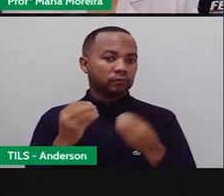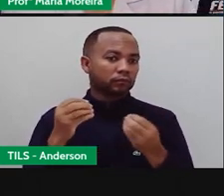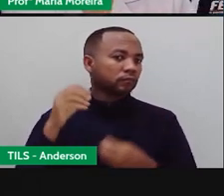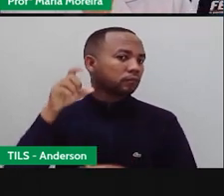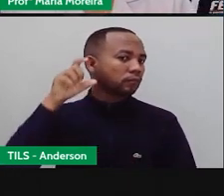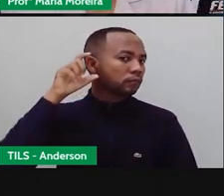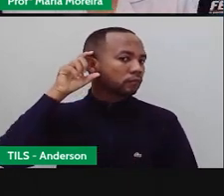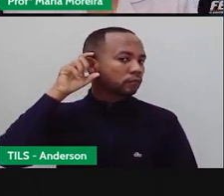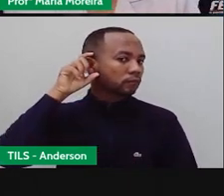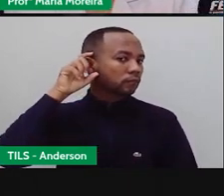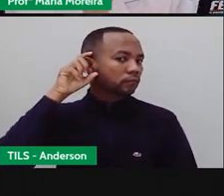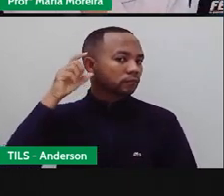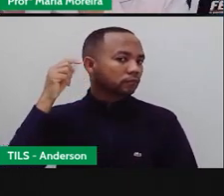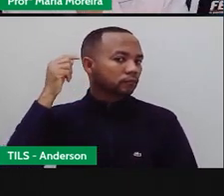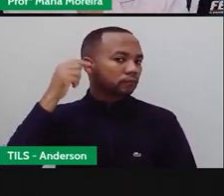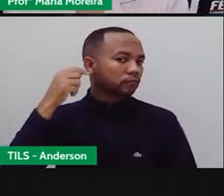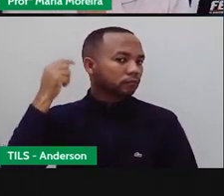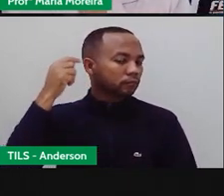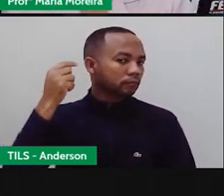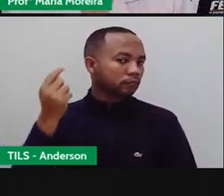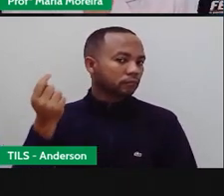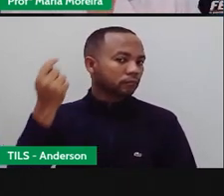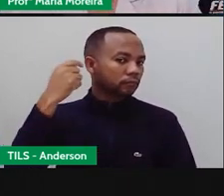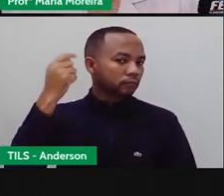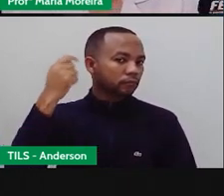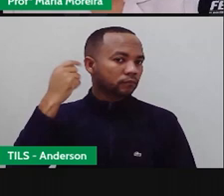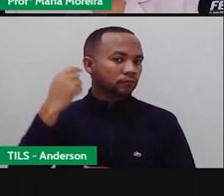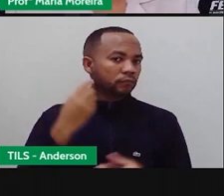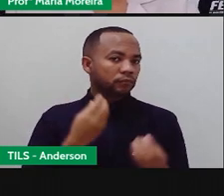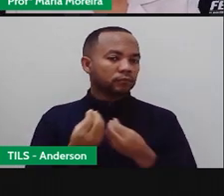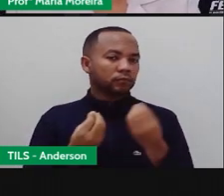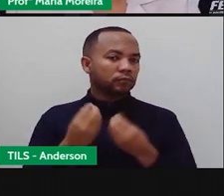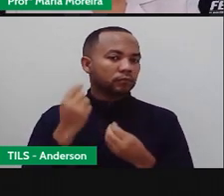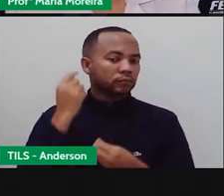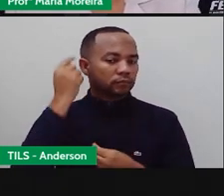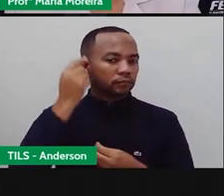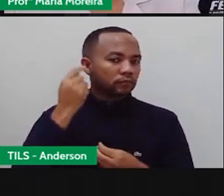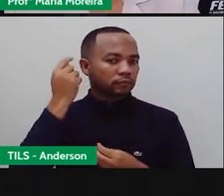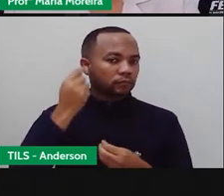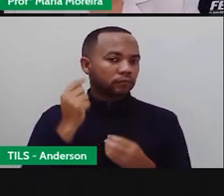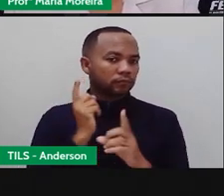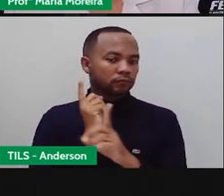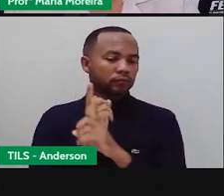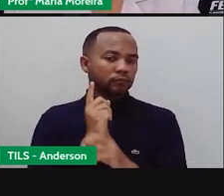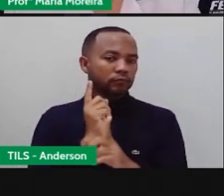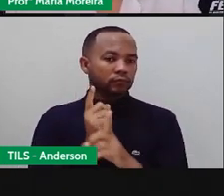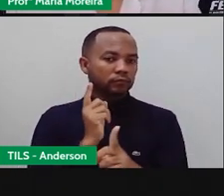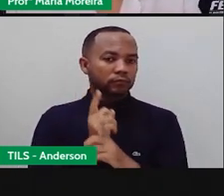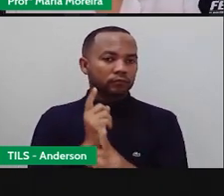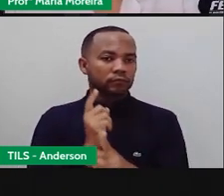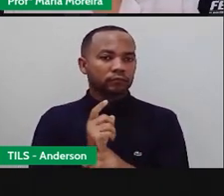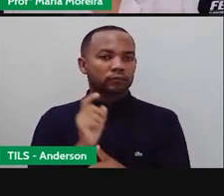direcioná-las a um canal auditivo É nessa região que encontramos a membrana o que?